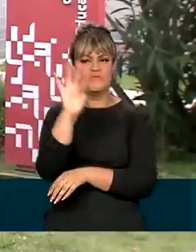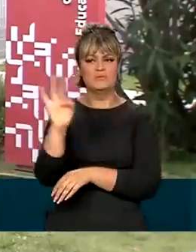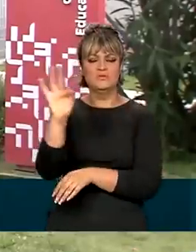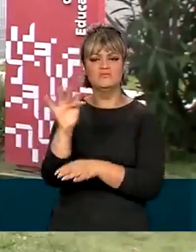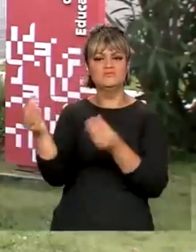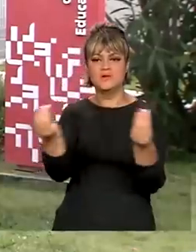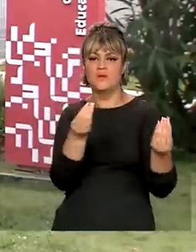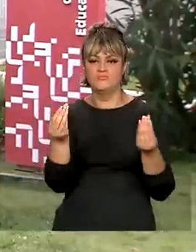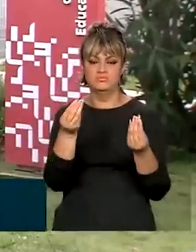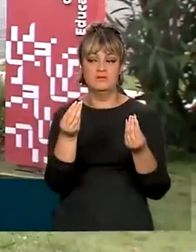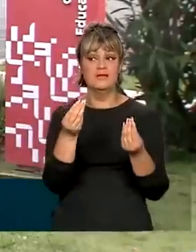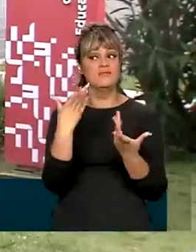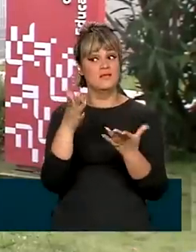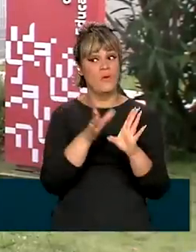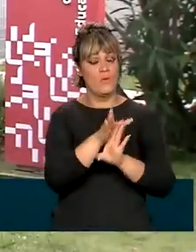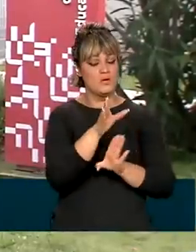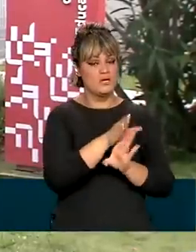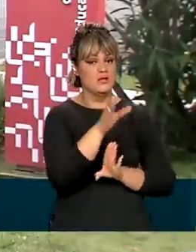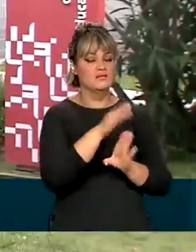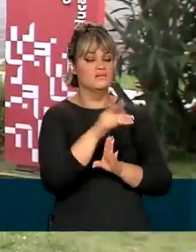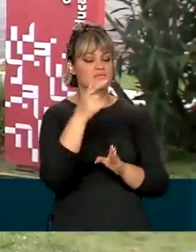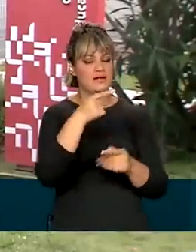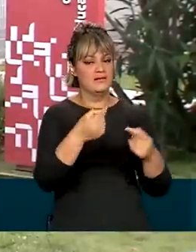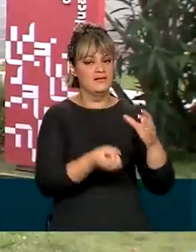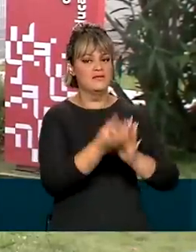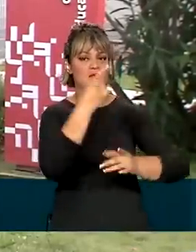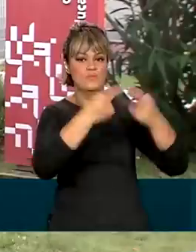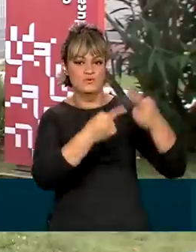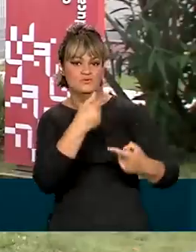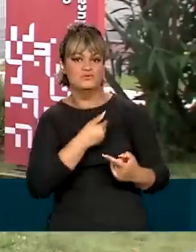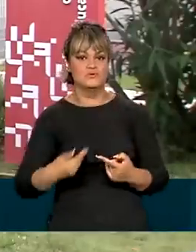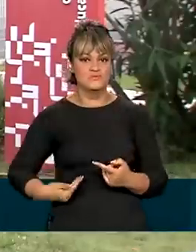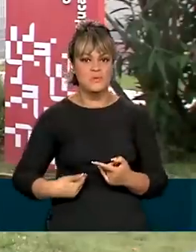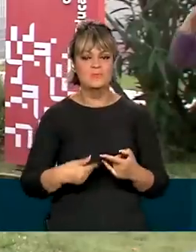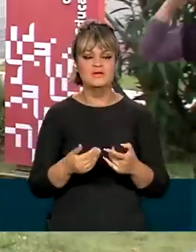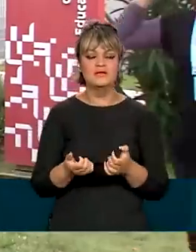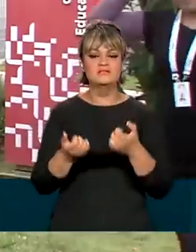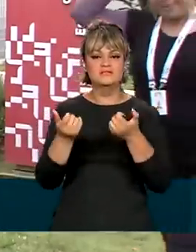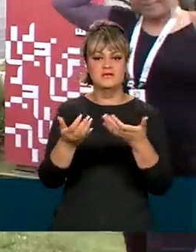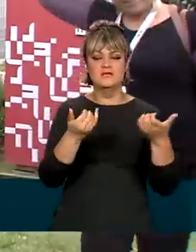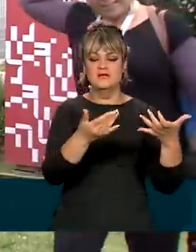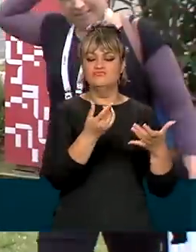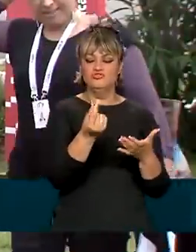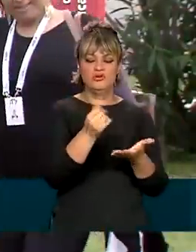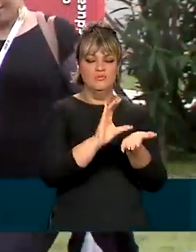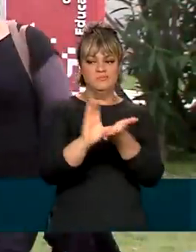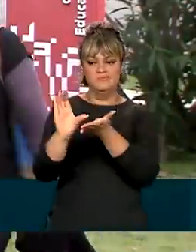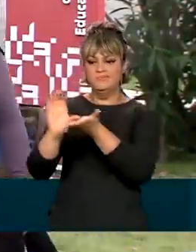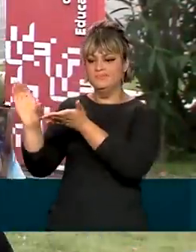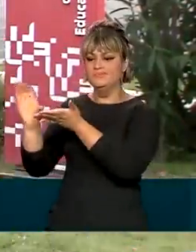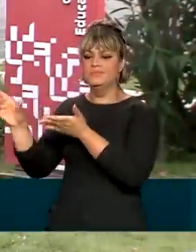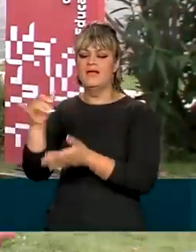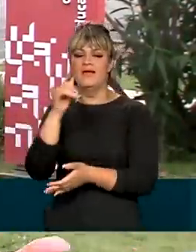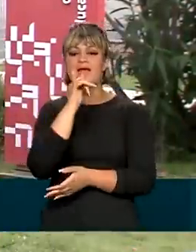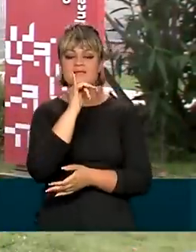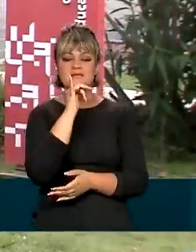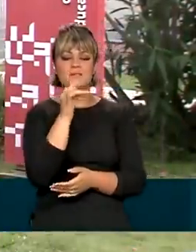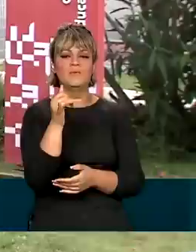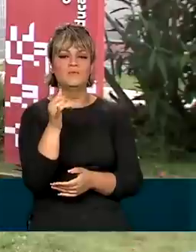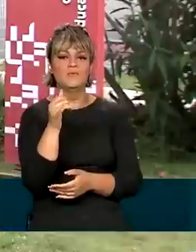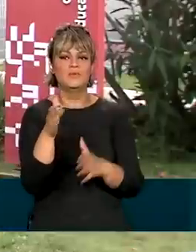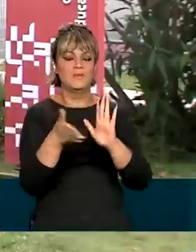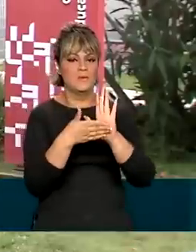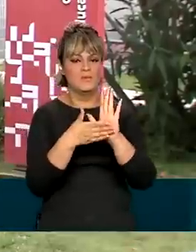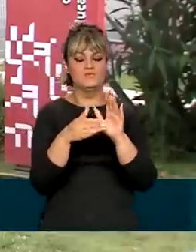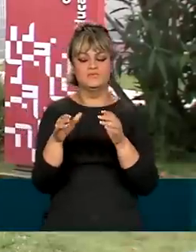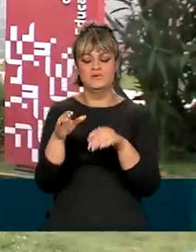e serve para orientar a implementação de políticas públicas e a distribuição dos recursos. Por exemplo, o crescimento na